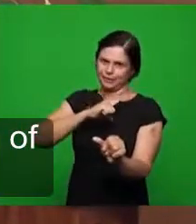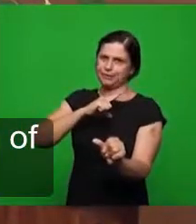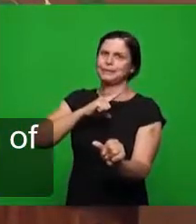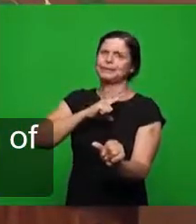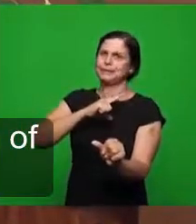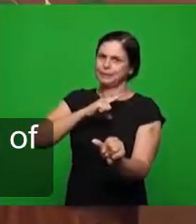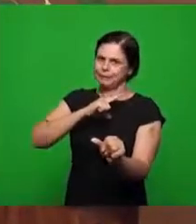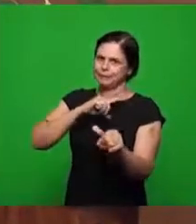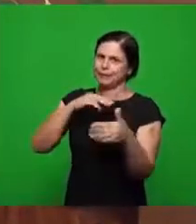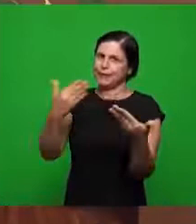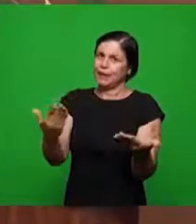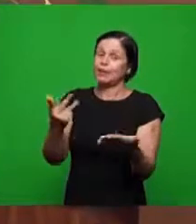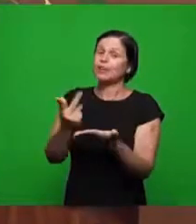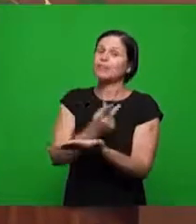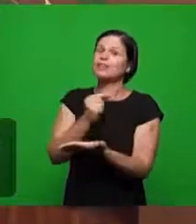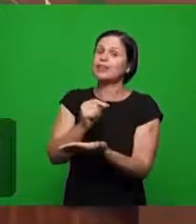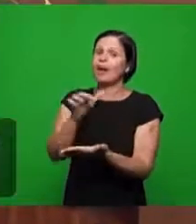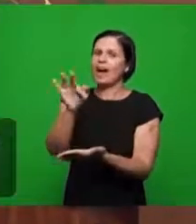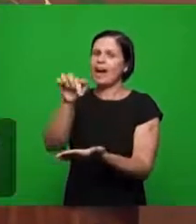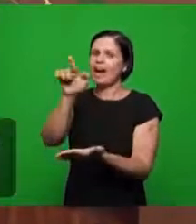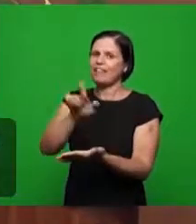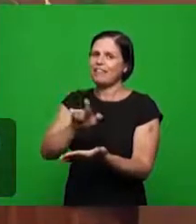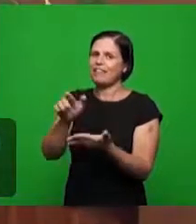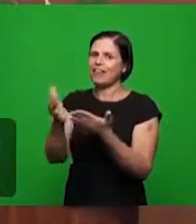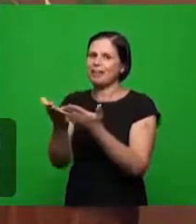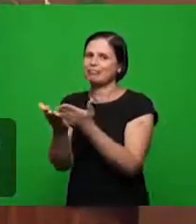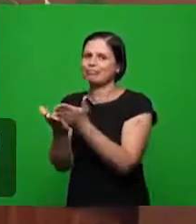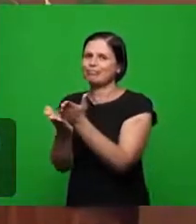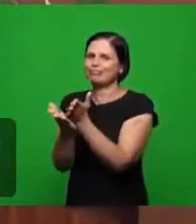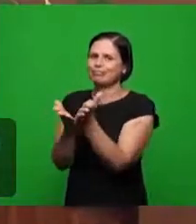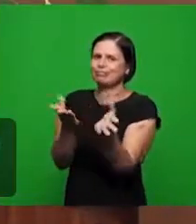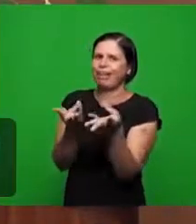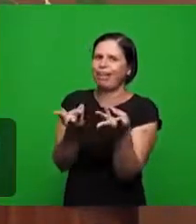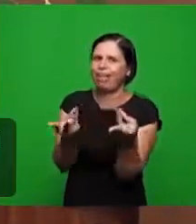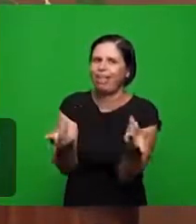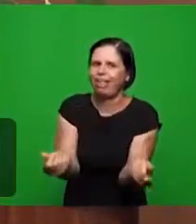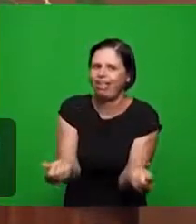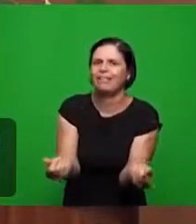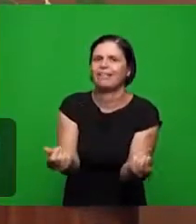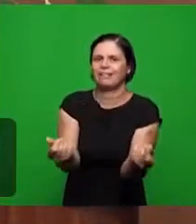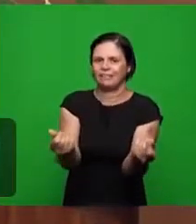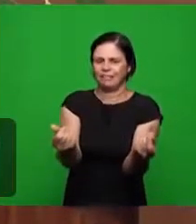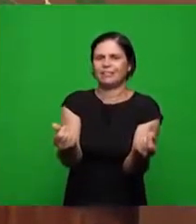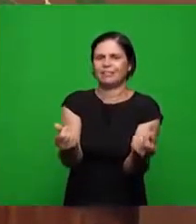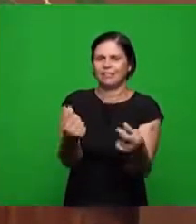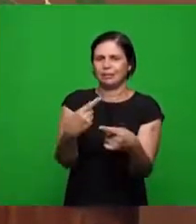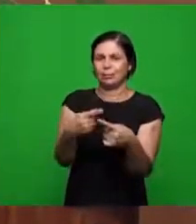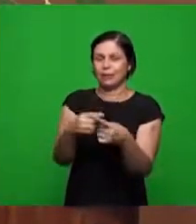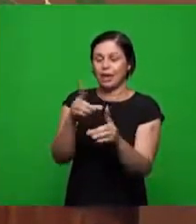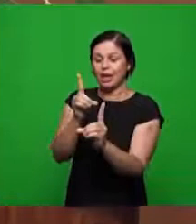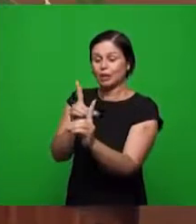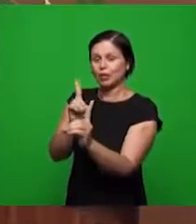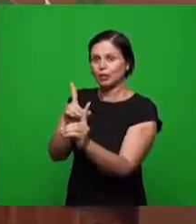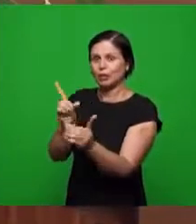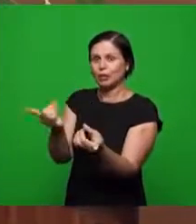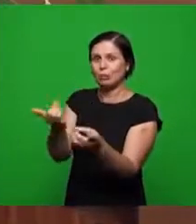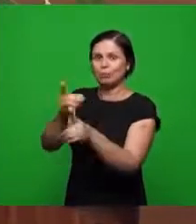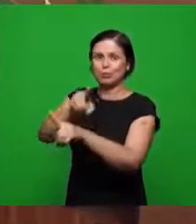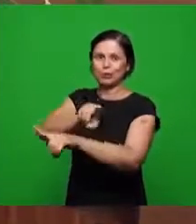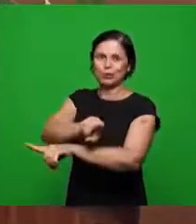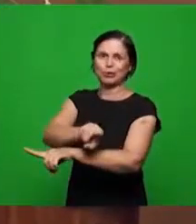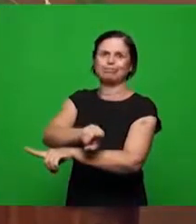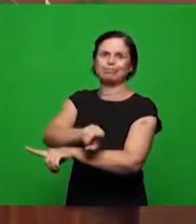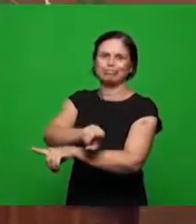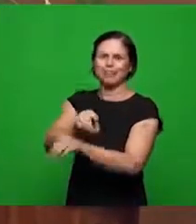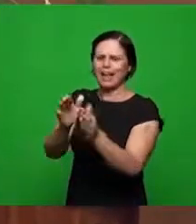desvio da fé o desvio da fé foi a mudança da doutrina o esquecimento da palavra